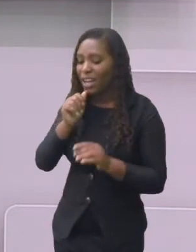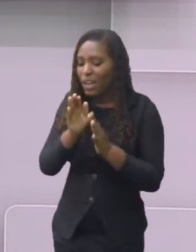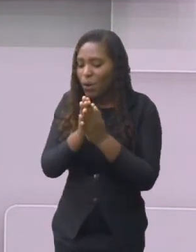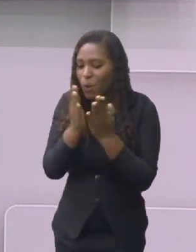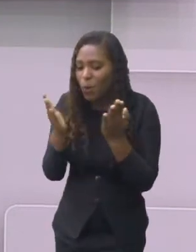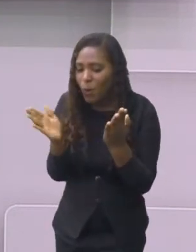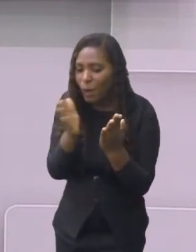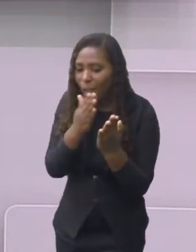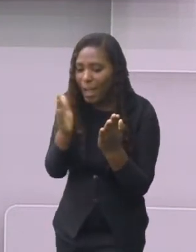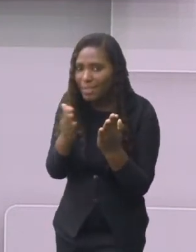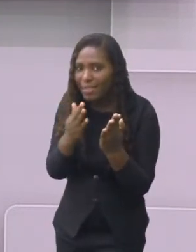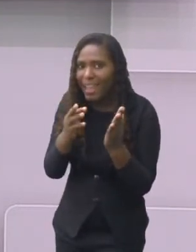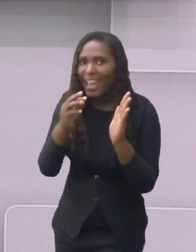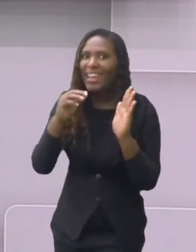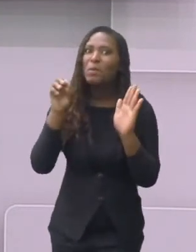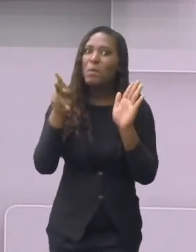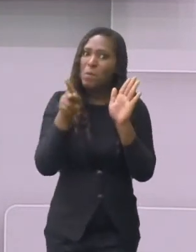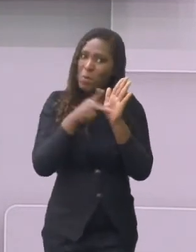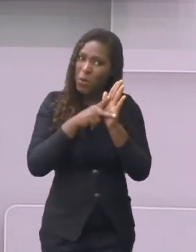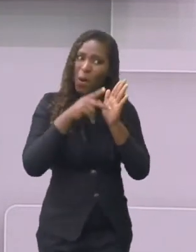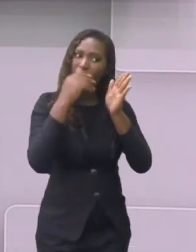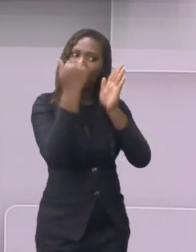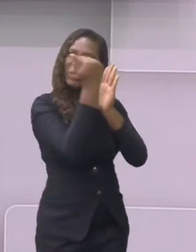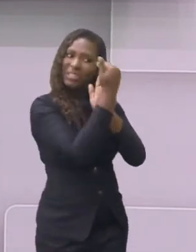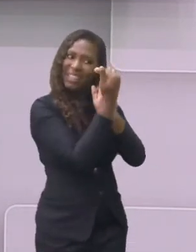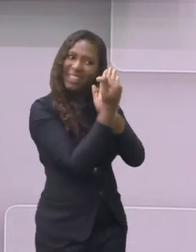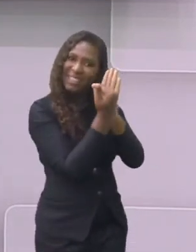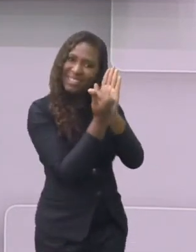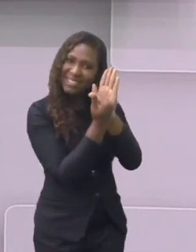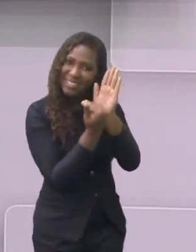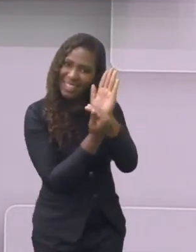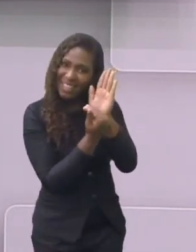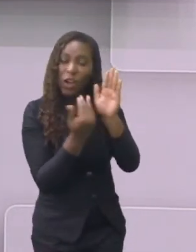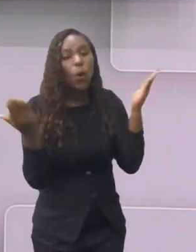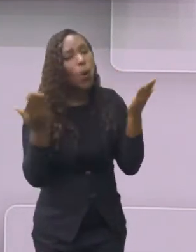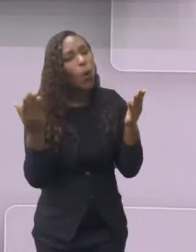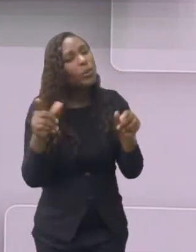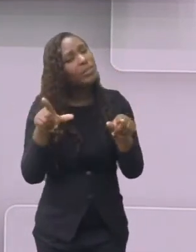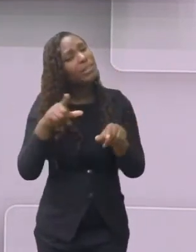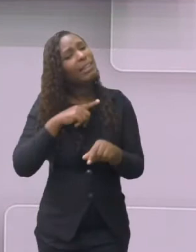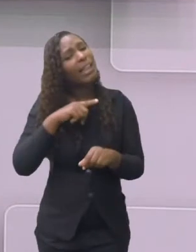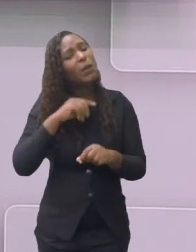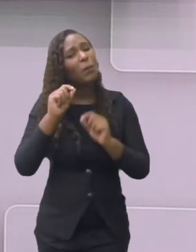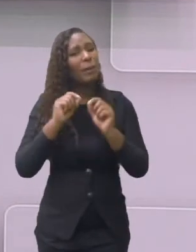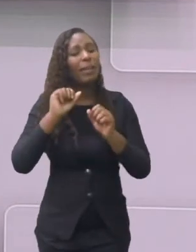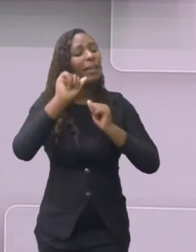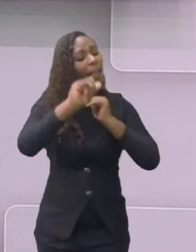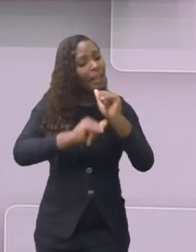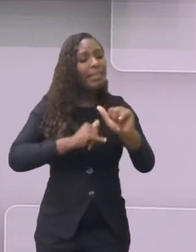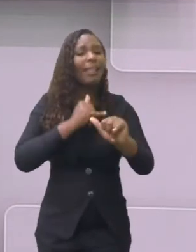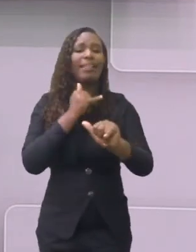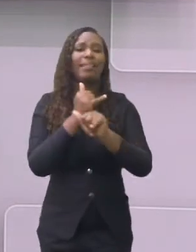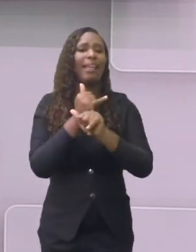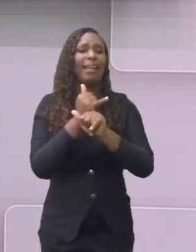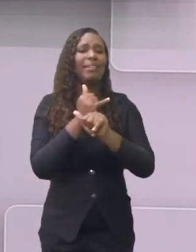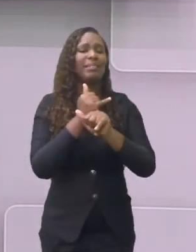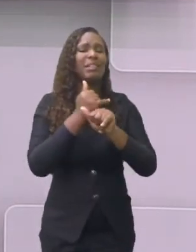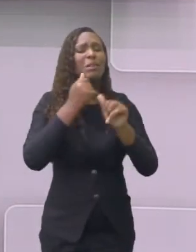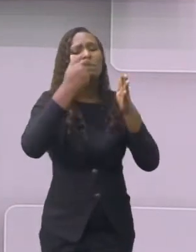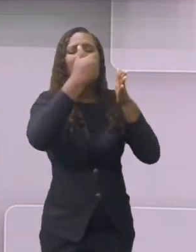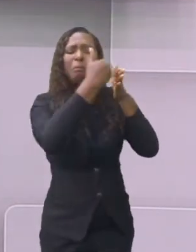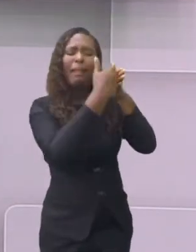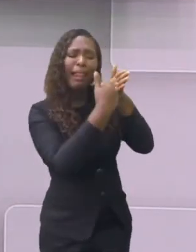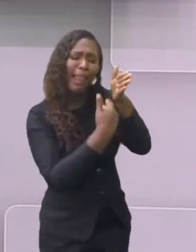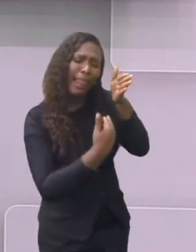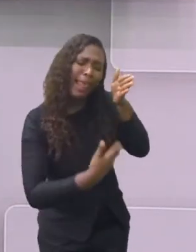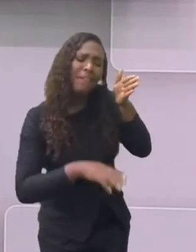a gente acha aí na internet as receitas prontas, várias receitas de diferentes formas. Então antigamente as